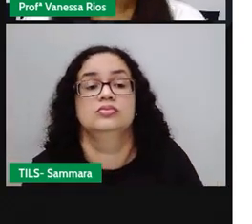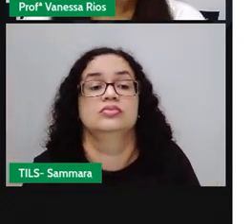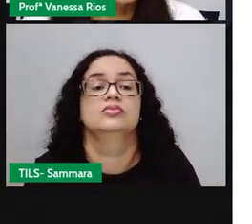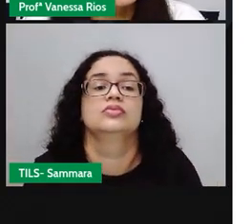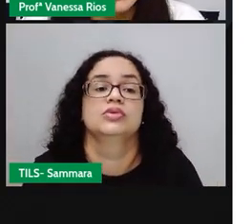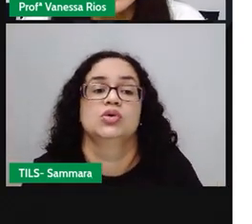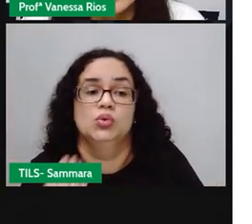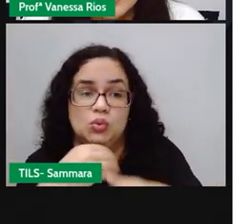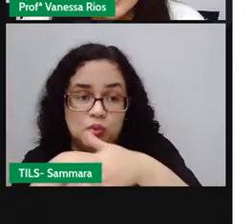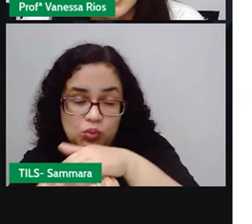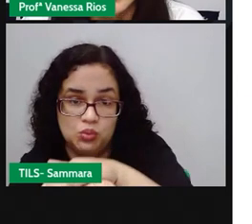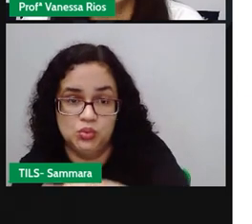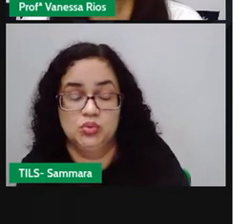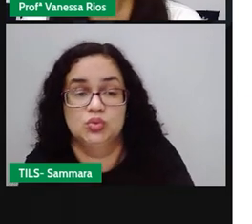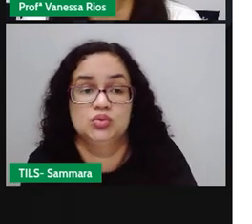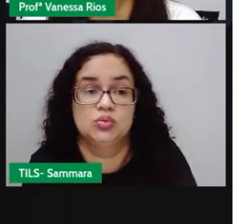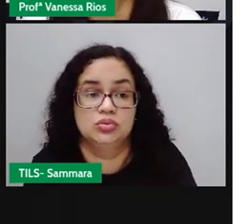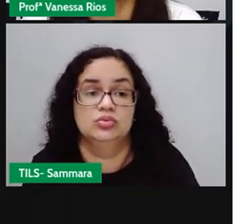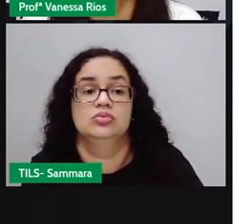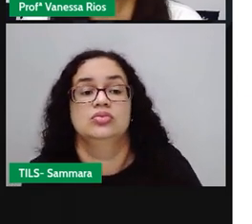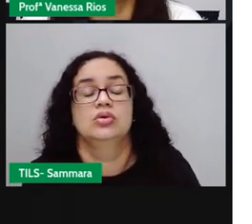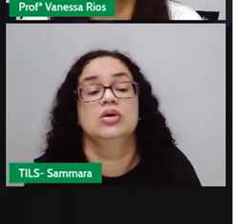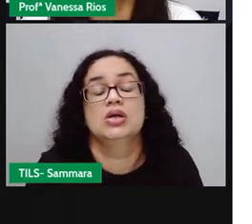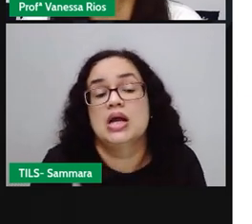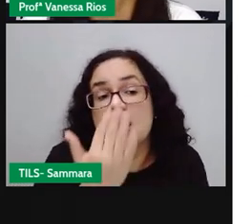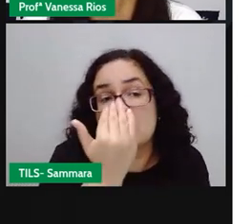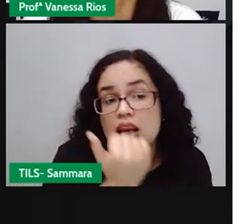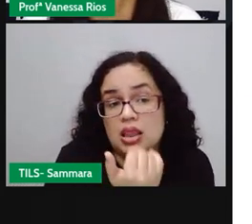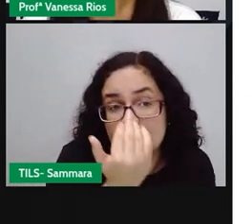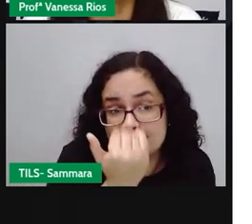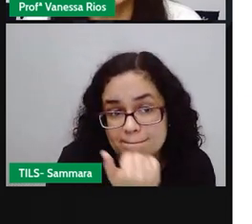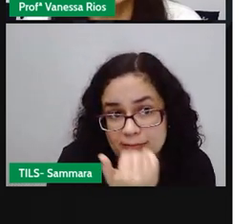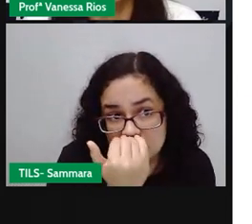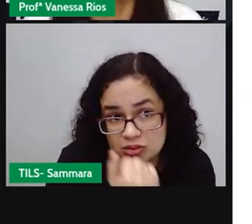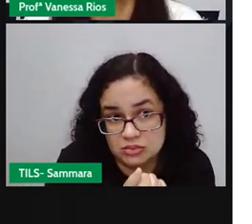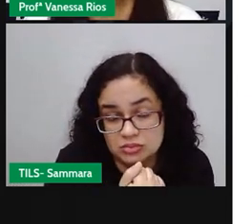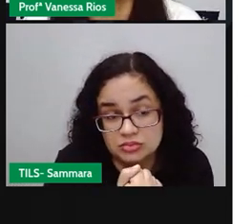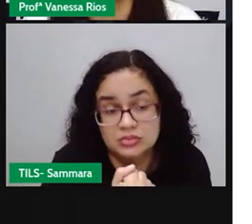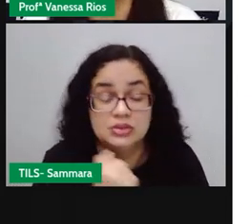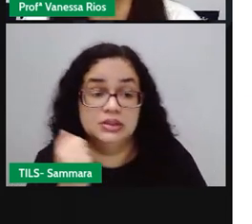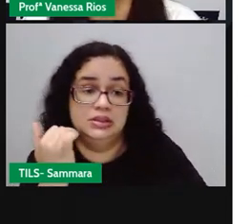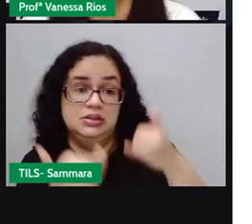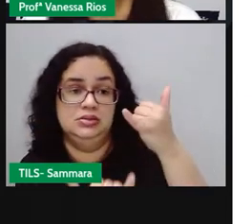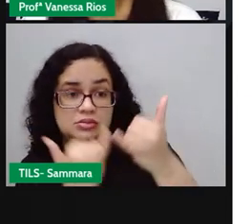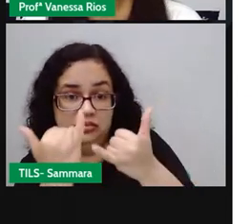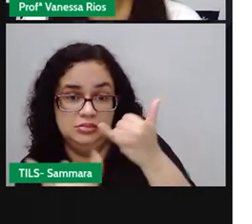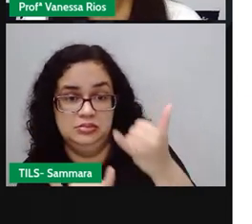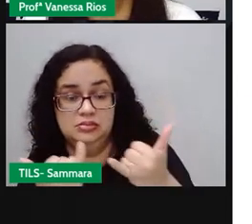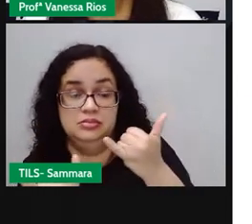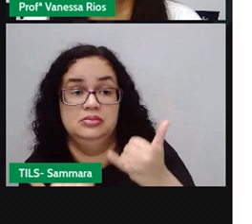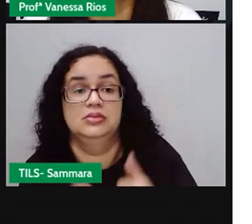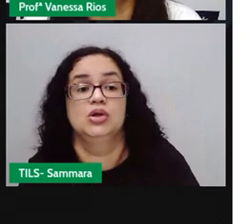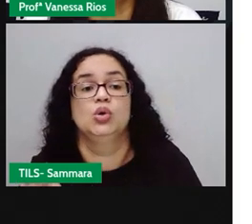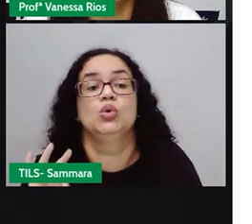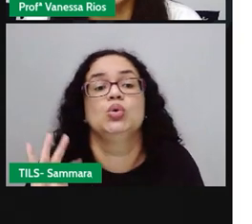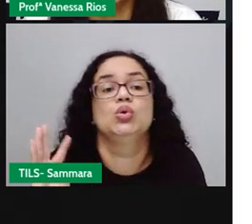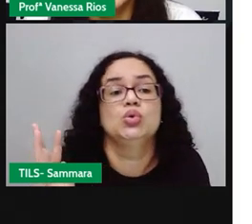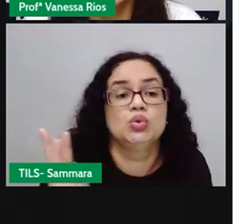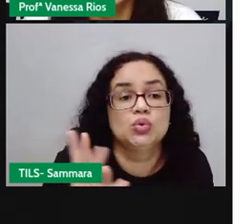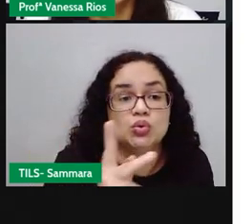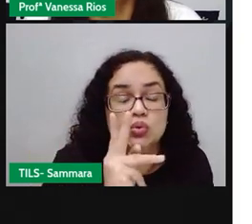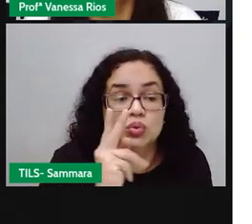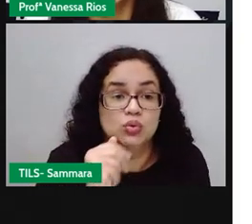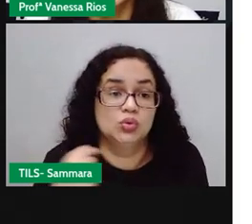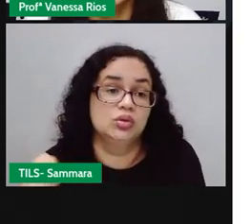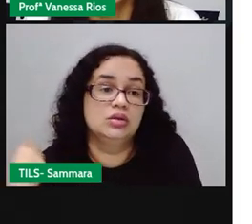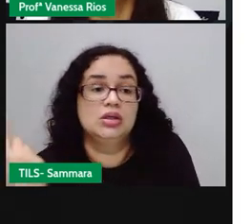costumes, né? Dos hábitos, dos alimentos e das brincadeiras. Então, tudo aí que faz parte